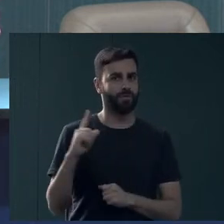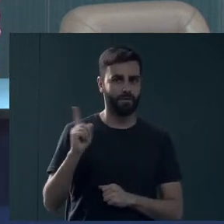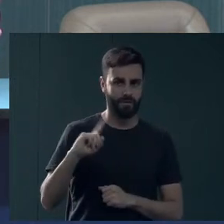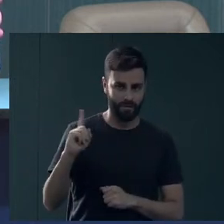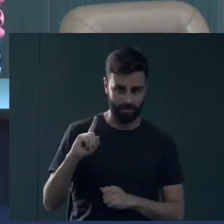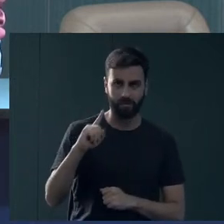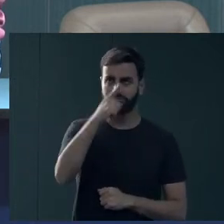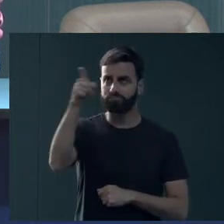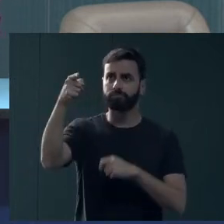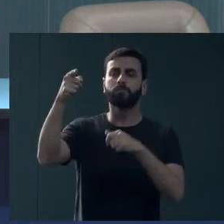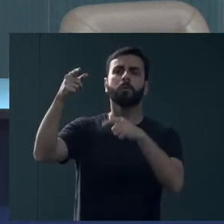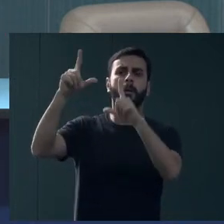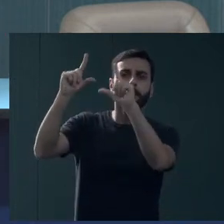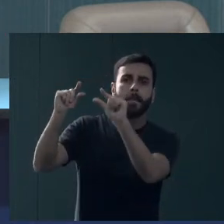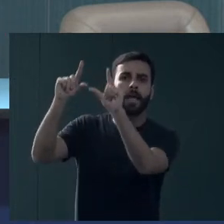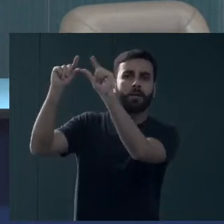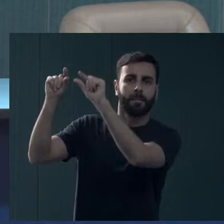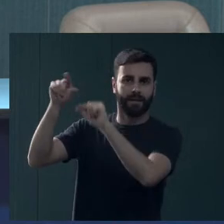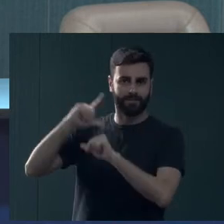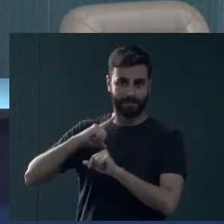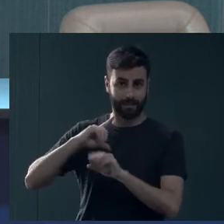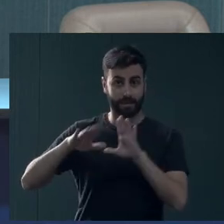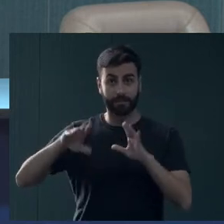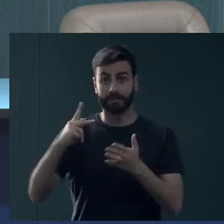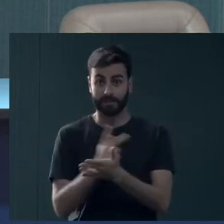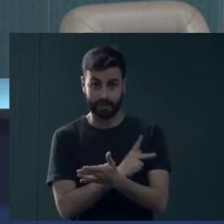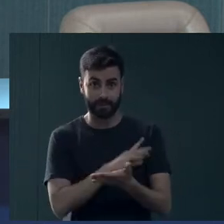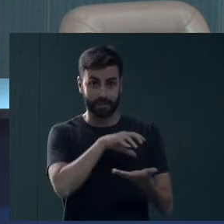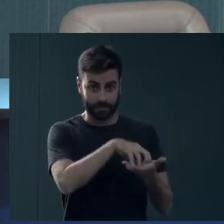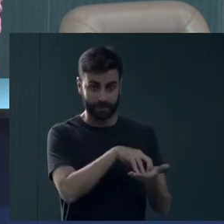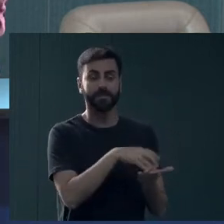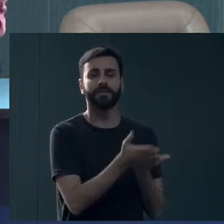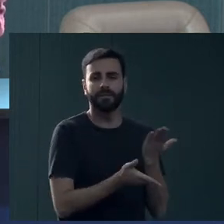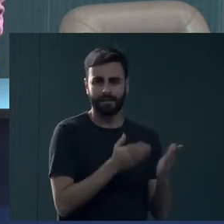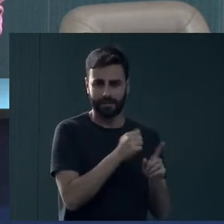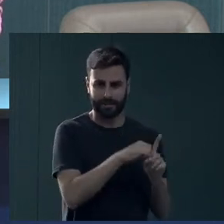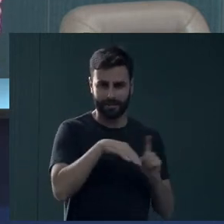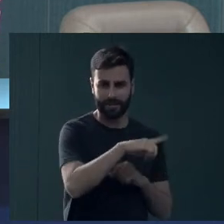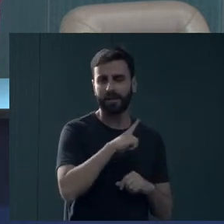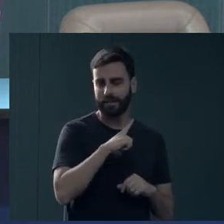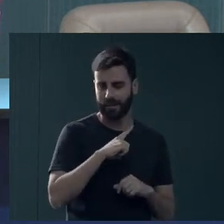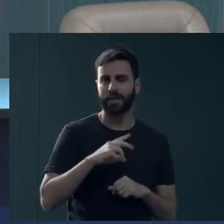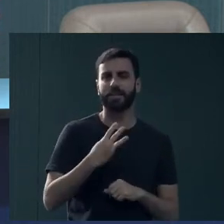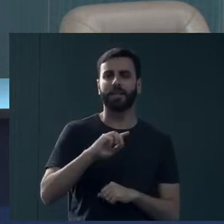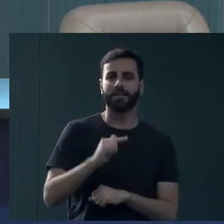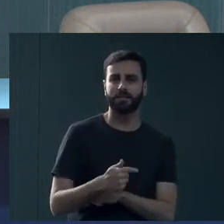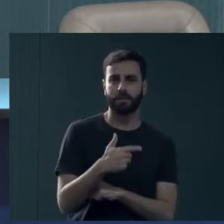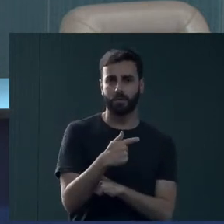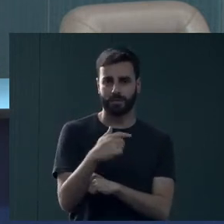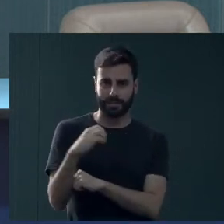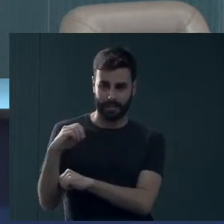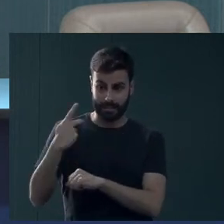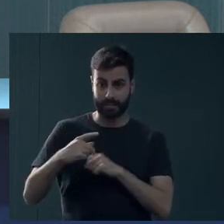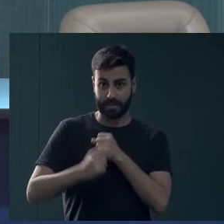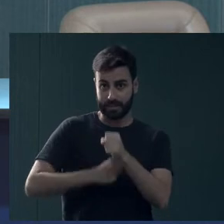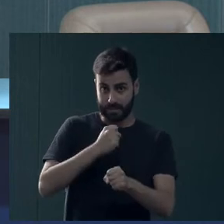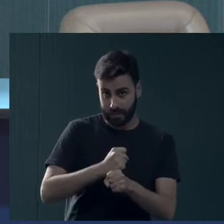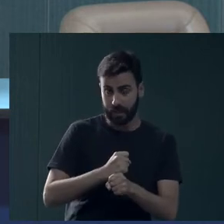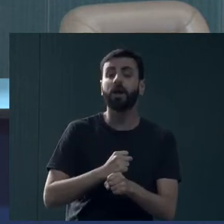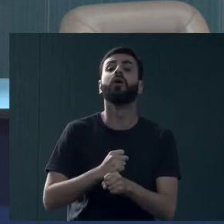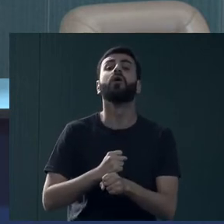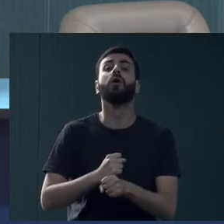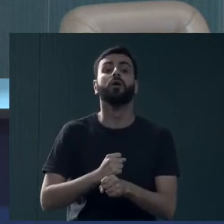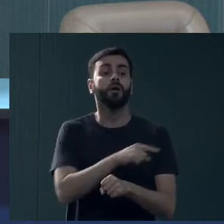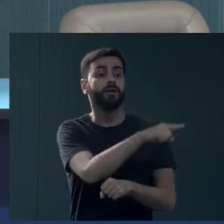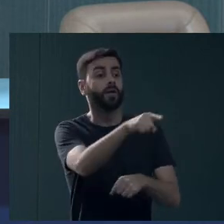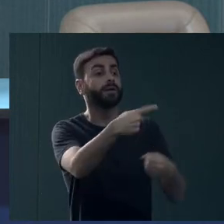atendimento em saúde. Então, partir do momento que a DVP atende 3.700 é atendimento até hoje, poderiam ser 3.700